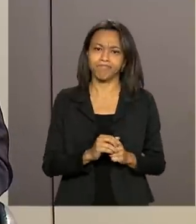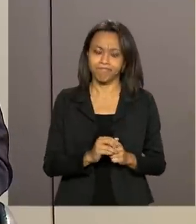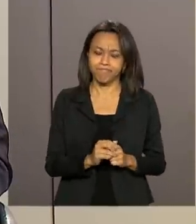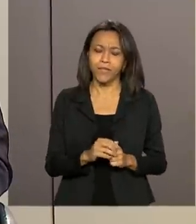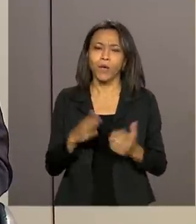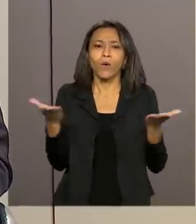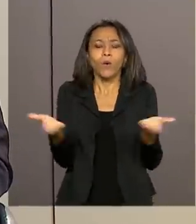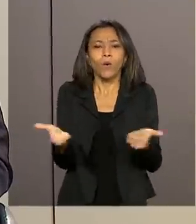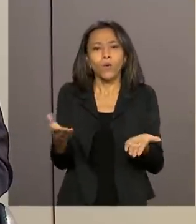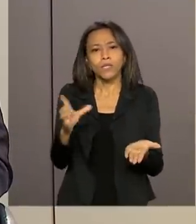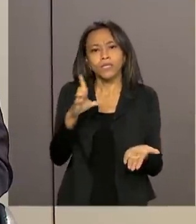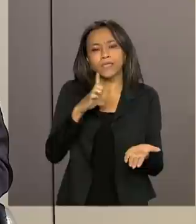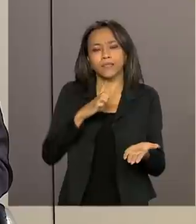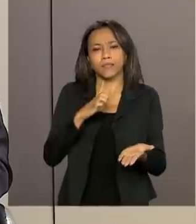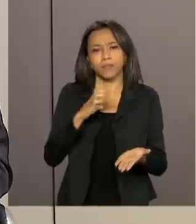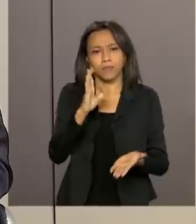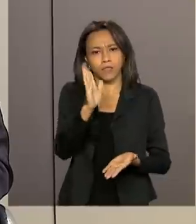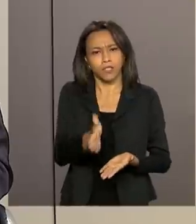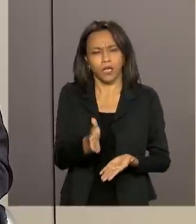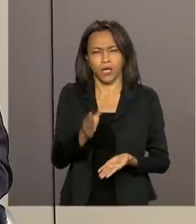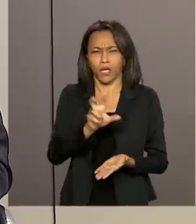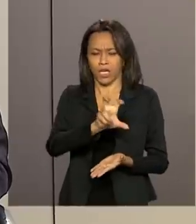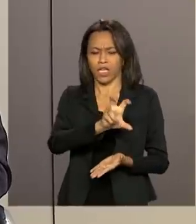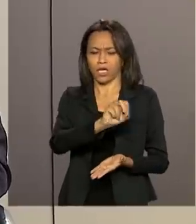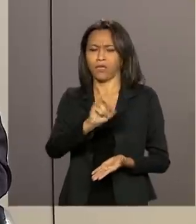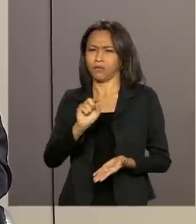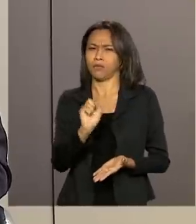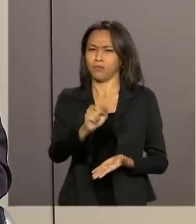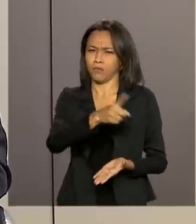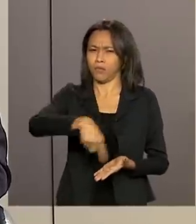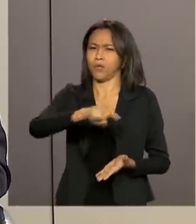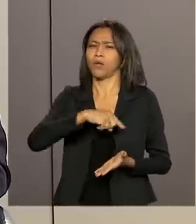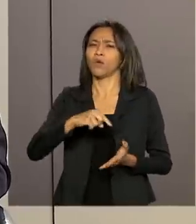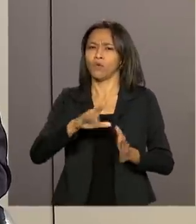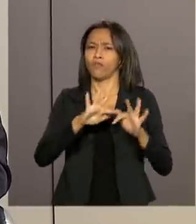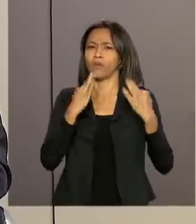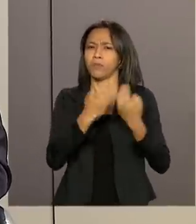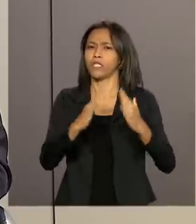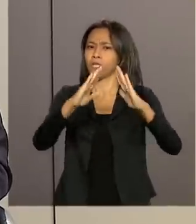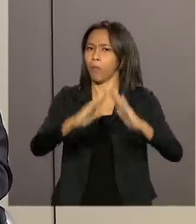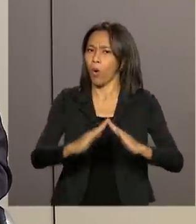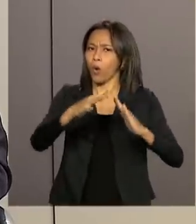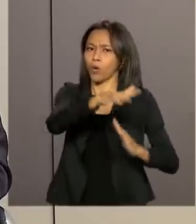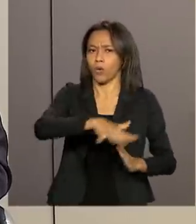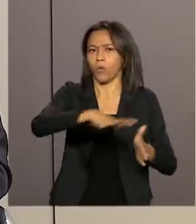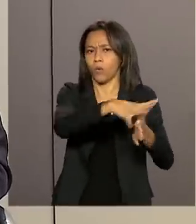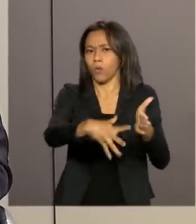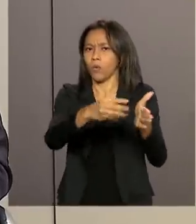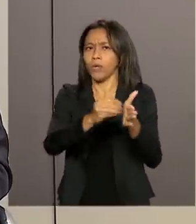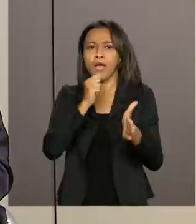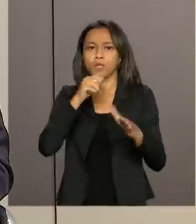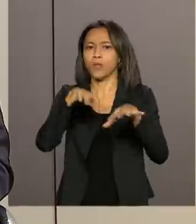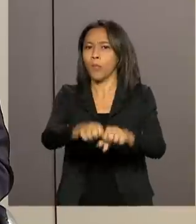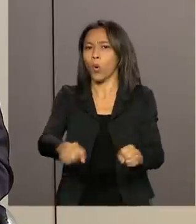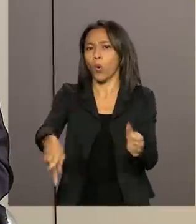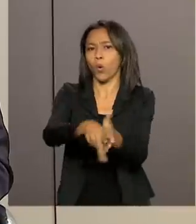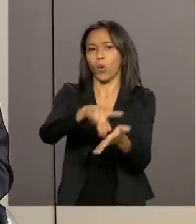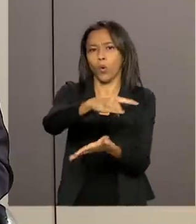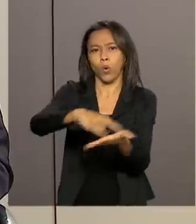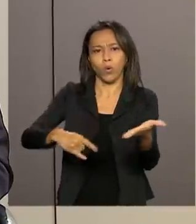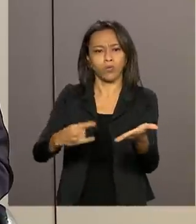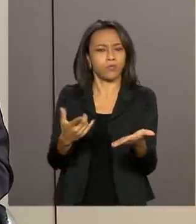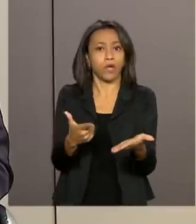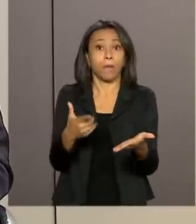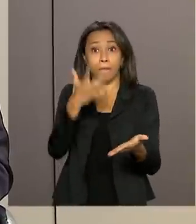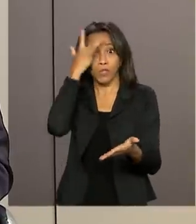temos hoje praticamente umas 500 mil famílias assentadas na Amazônia que não têm o título da terra. Gente que